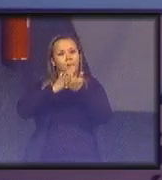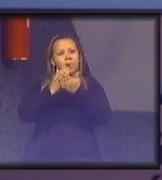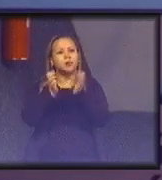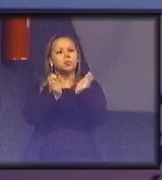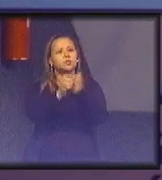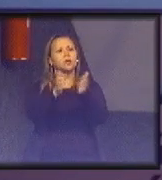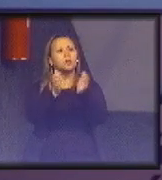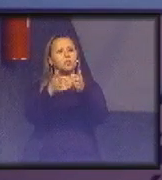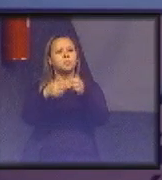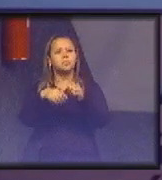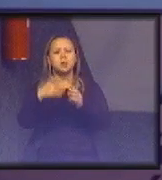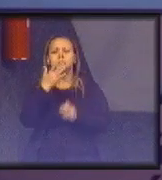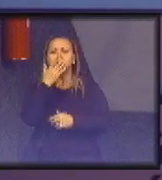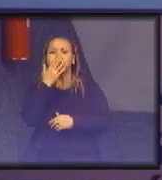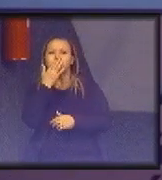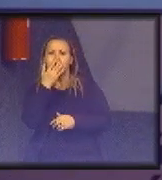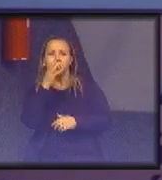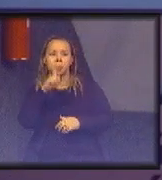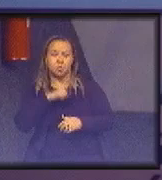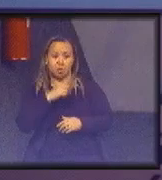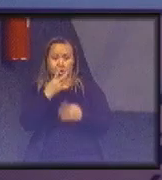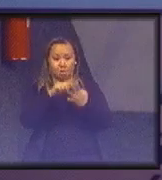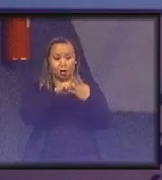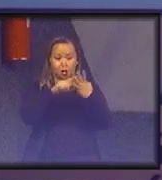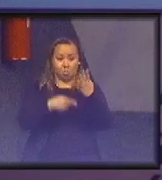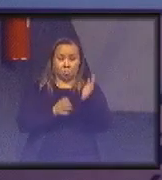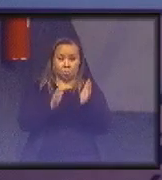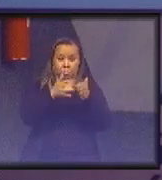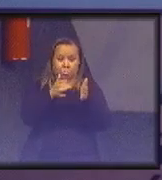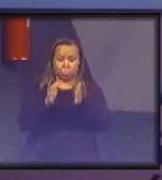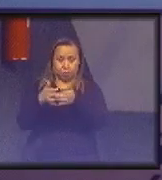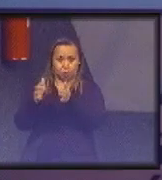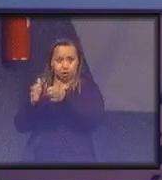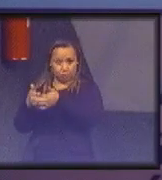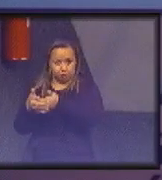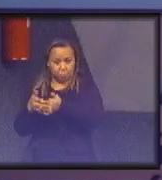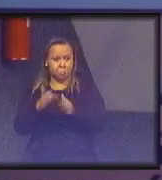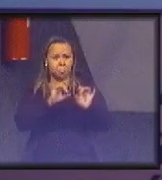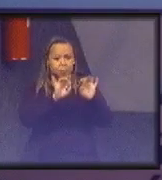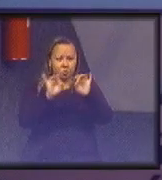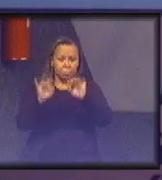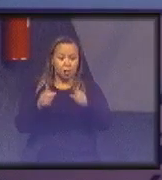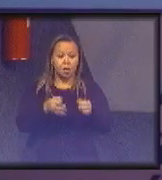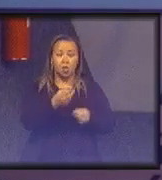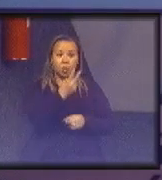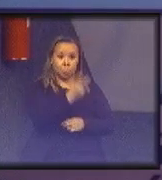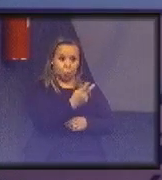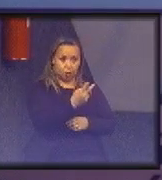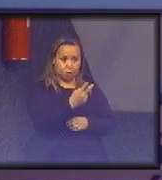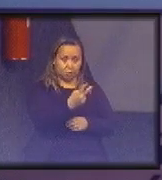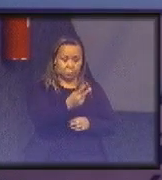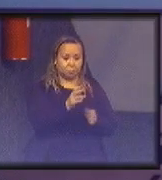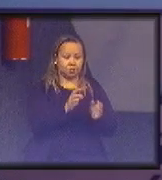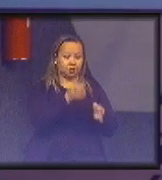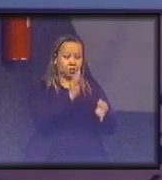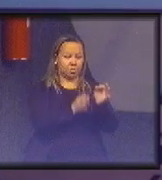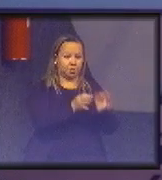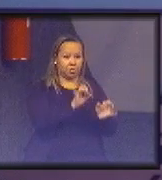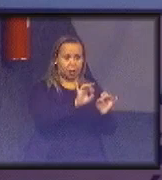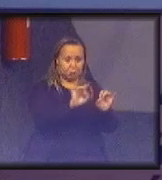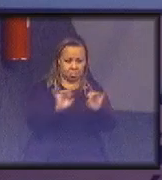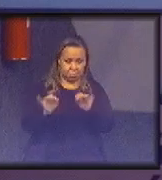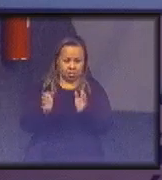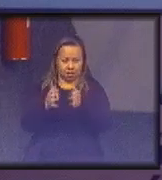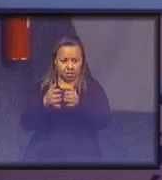linhas coloridas, eu tenho exatamente quatro grupos. Tem dois tribunais em cada grupo. Os valores coloridos são exatamente os quartis. Então, o primeiro